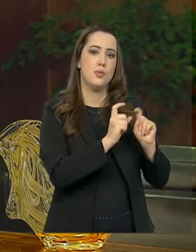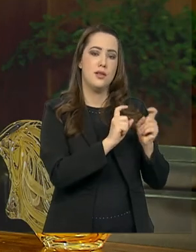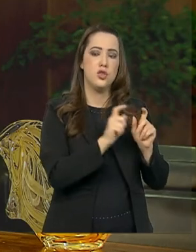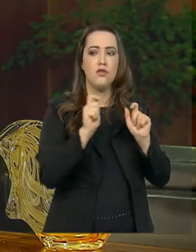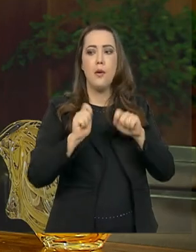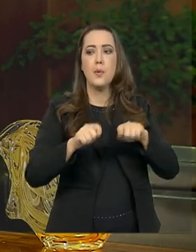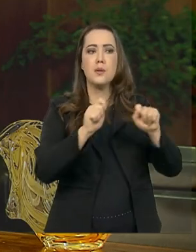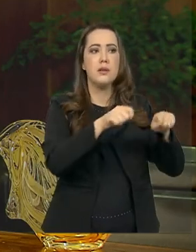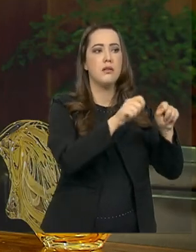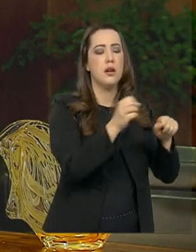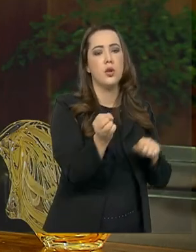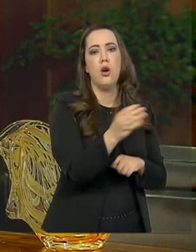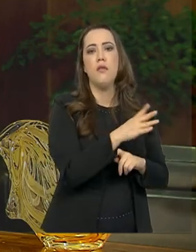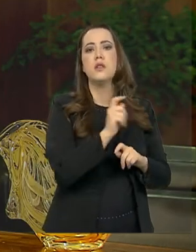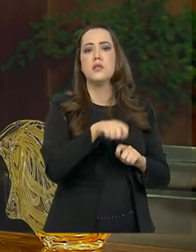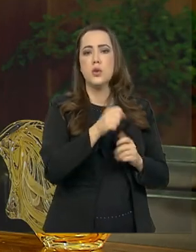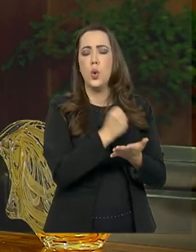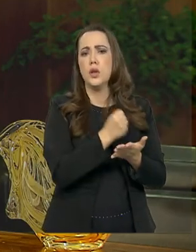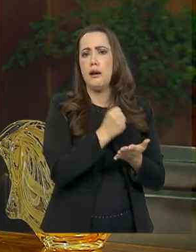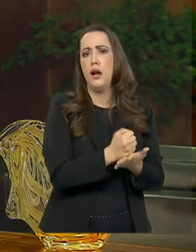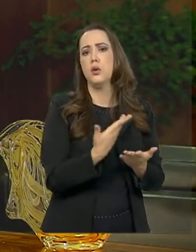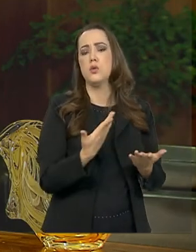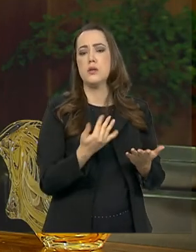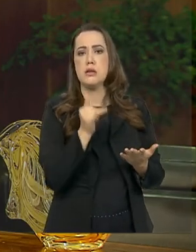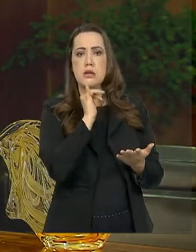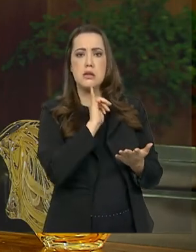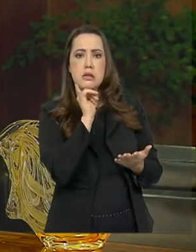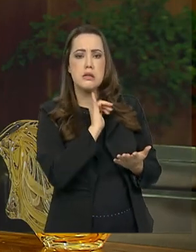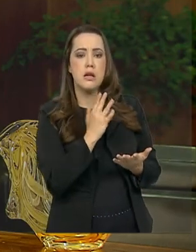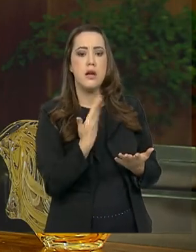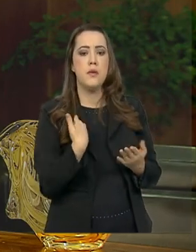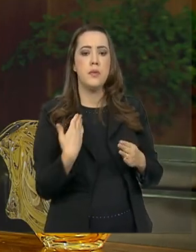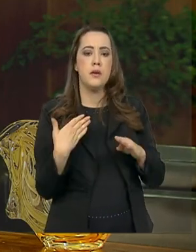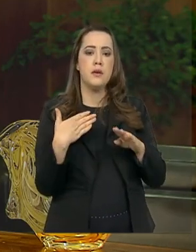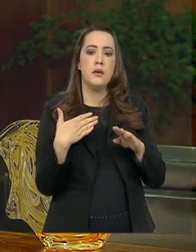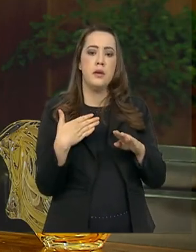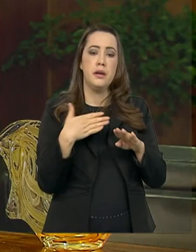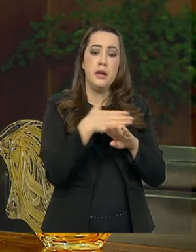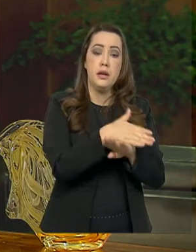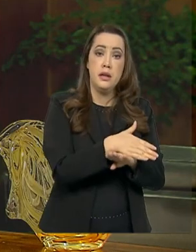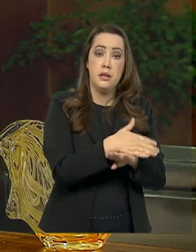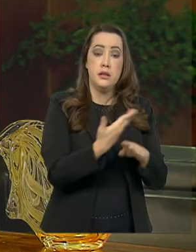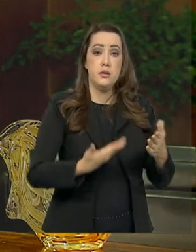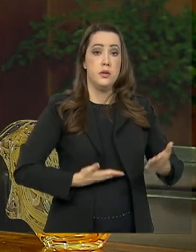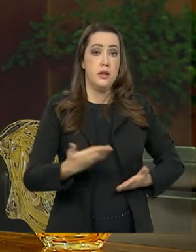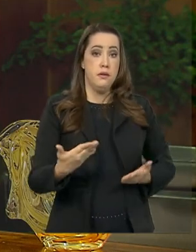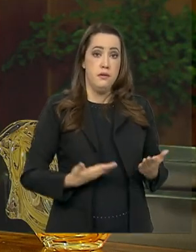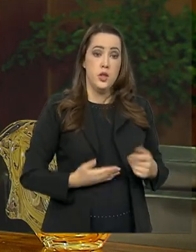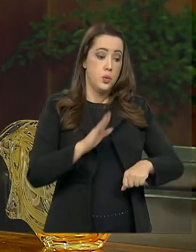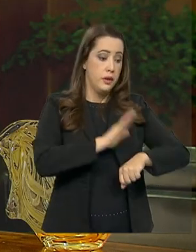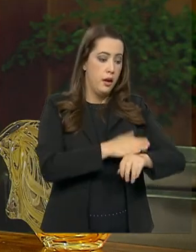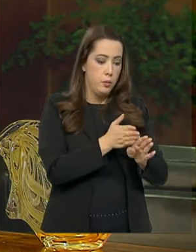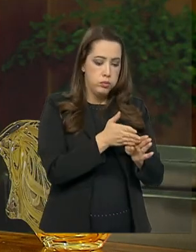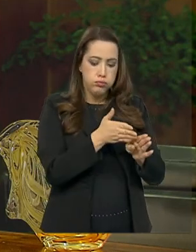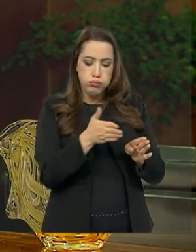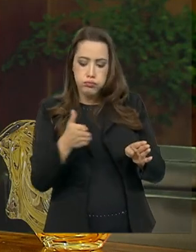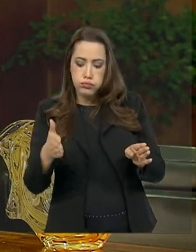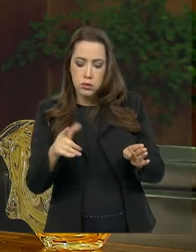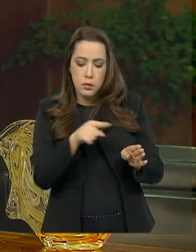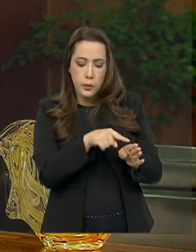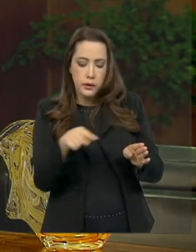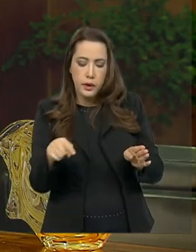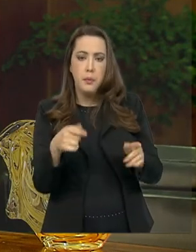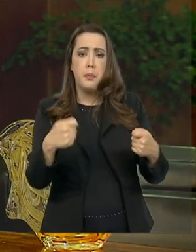formas de contratação, de ter contratos ou ingressos em serviço público de maneira temporária para atender demandas